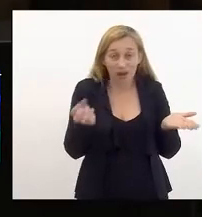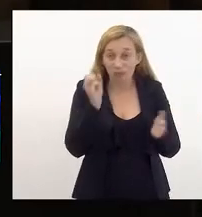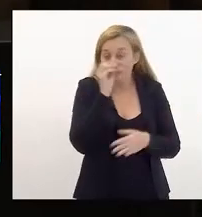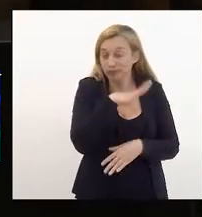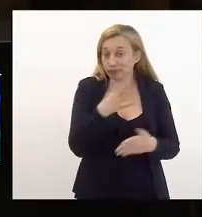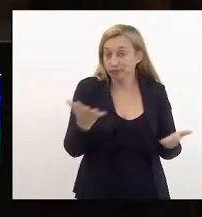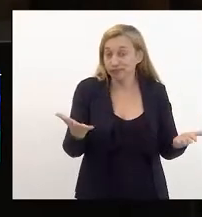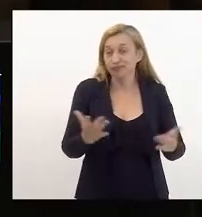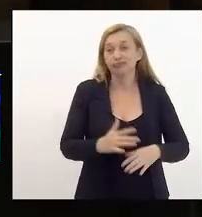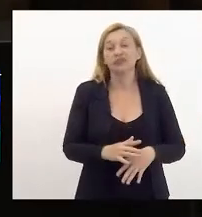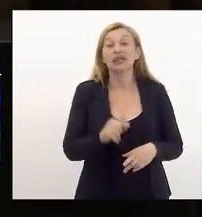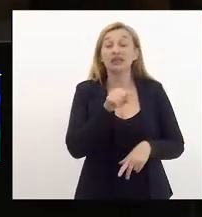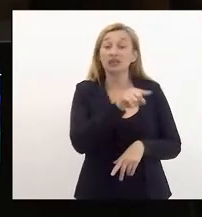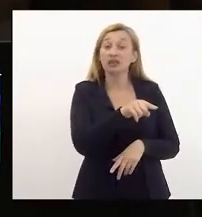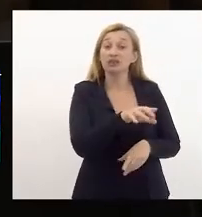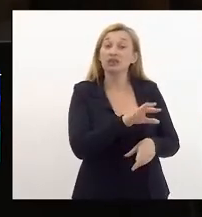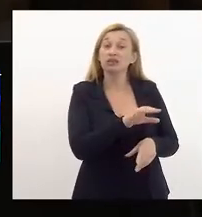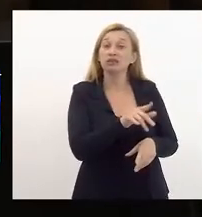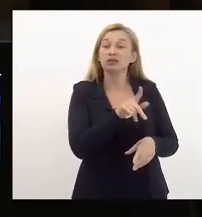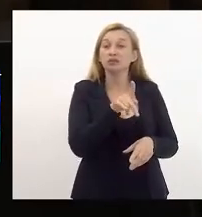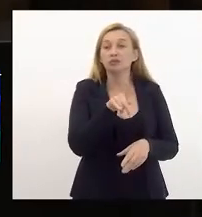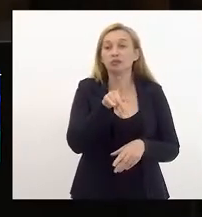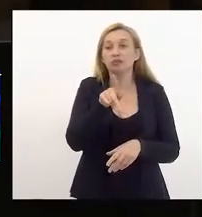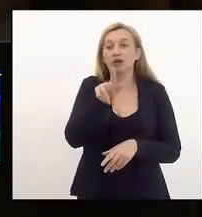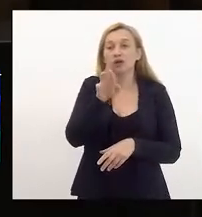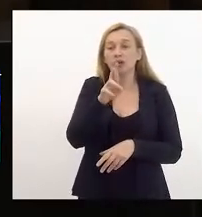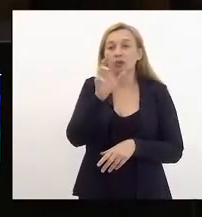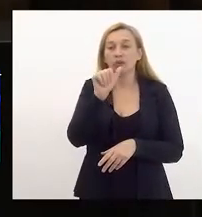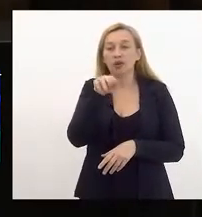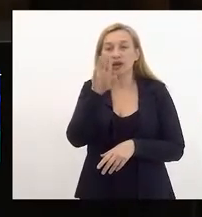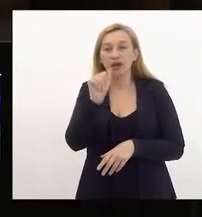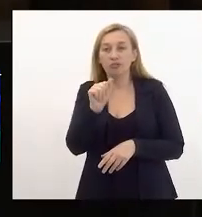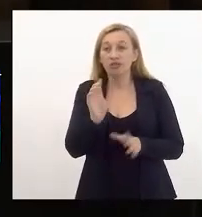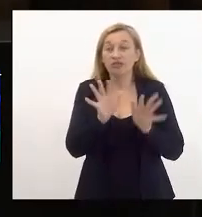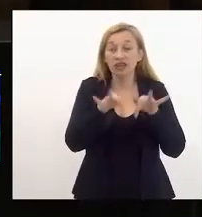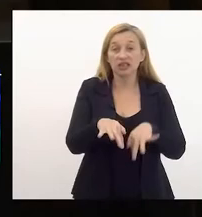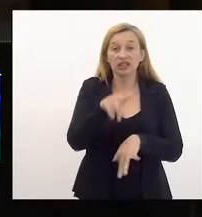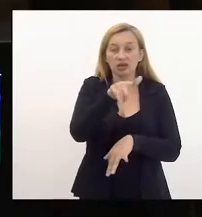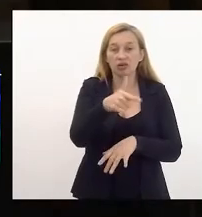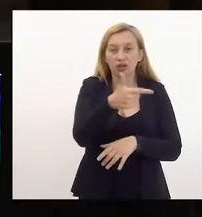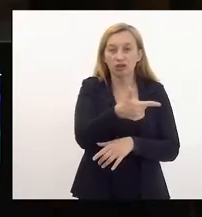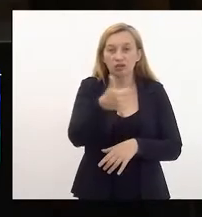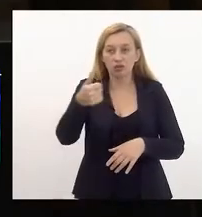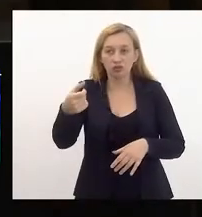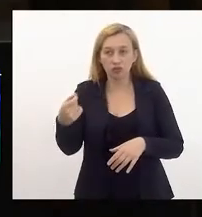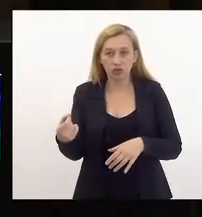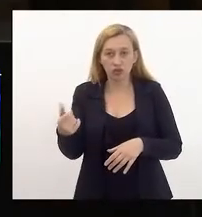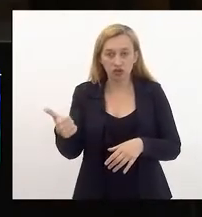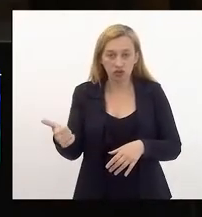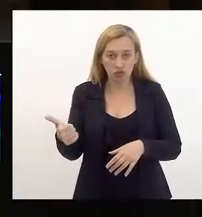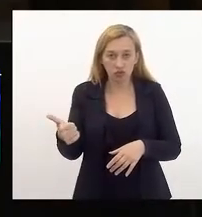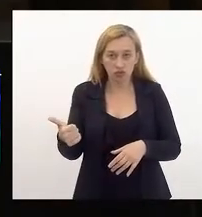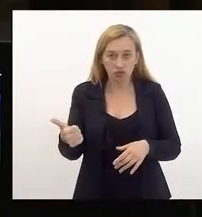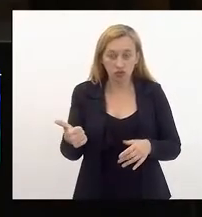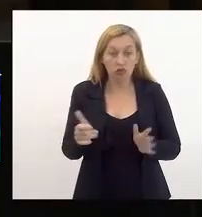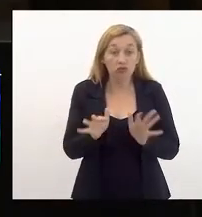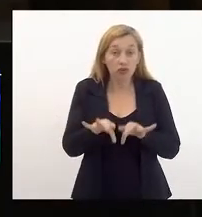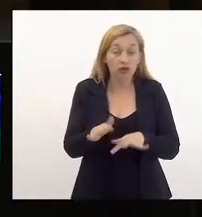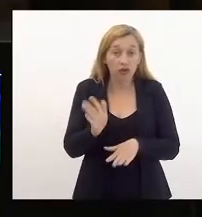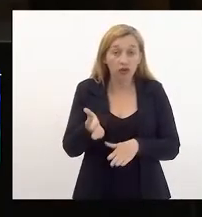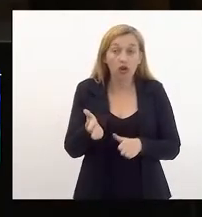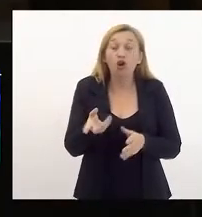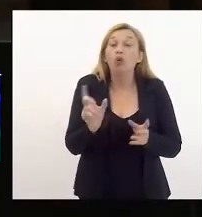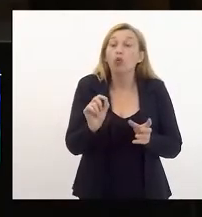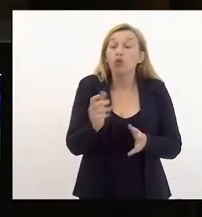e esse programa deputado Eliomar termina agora no final de 2021 o que o governador está